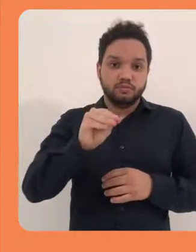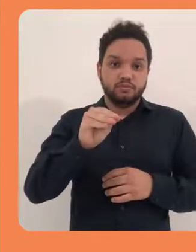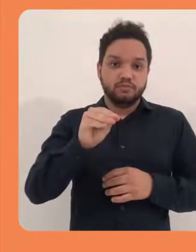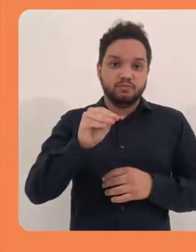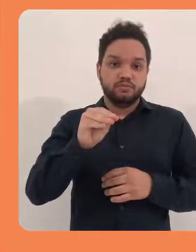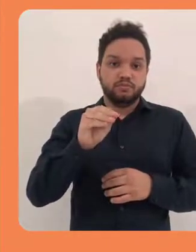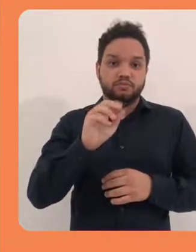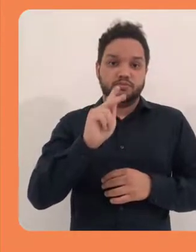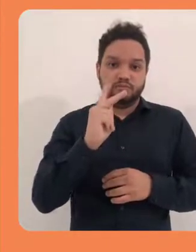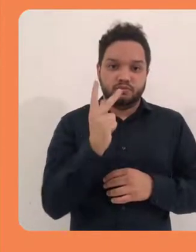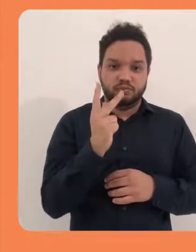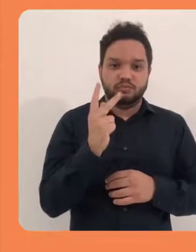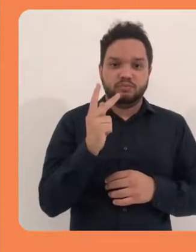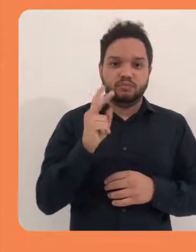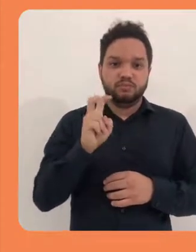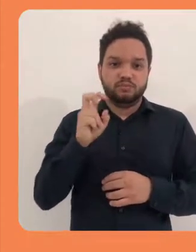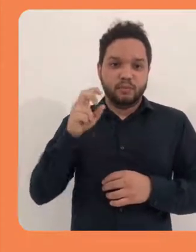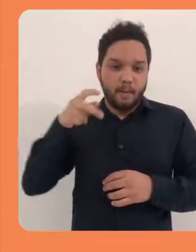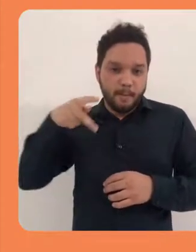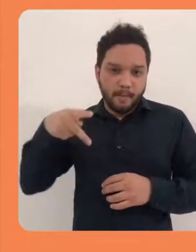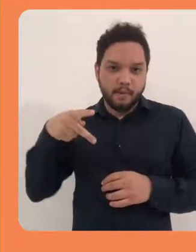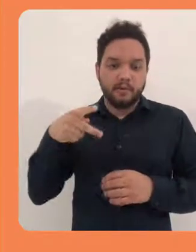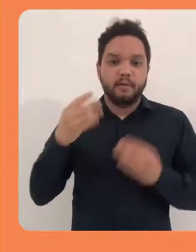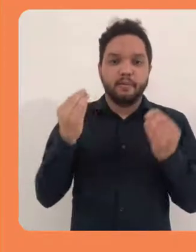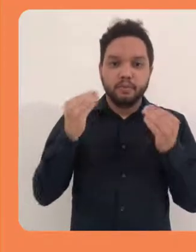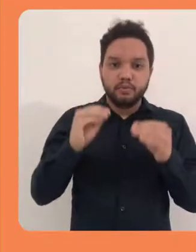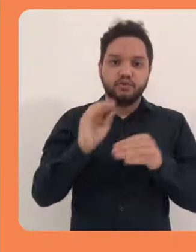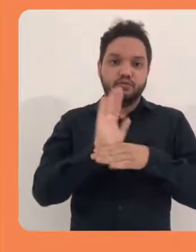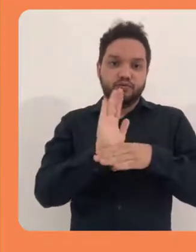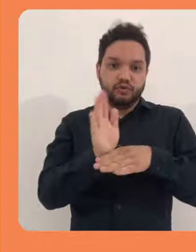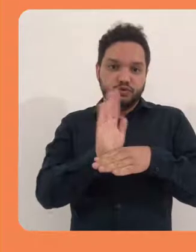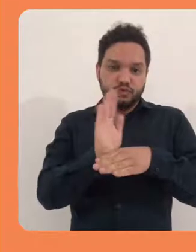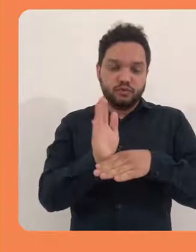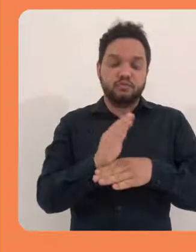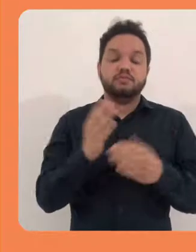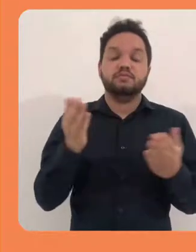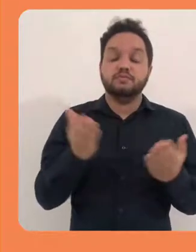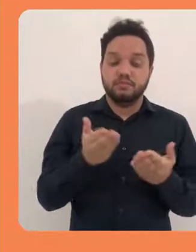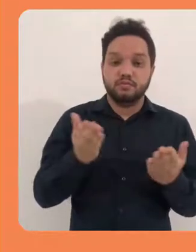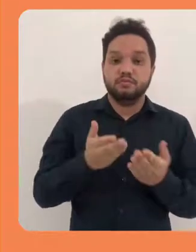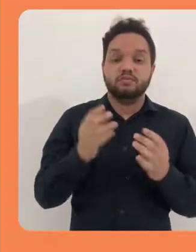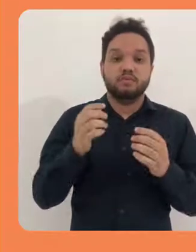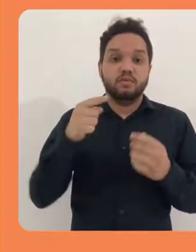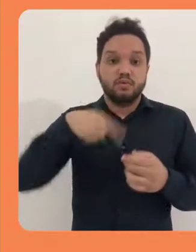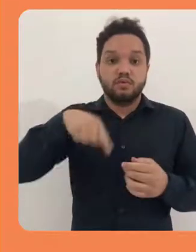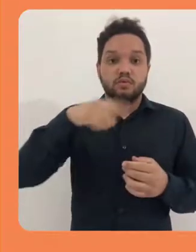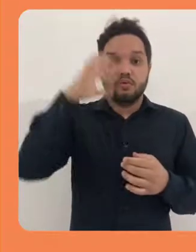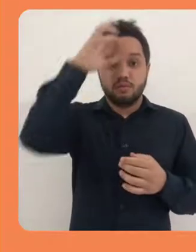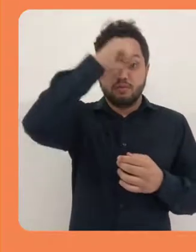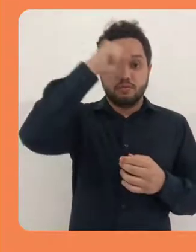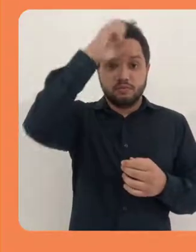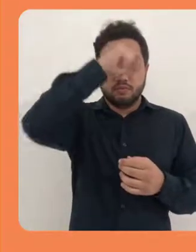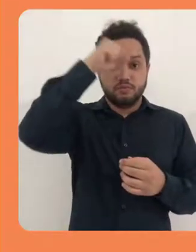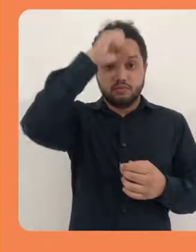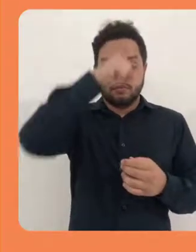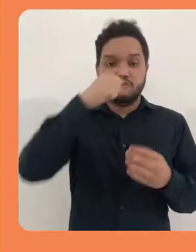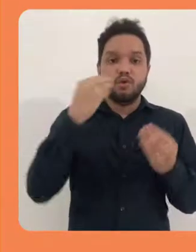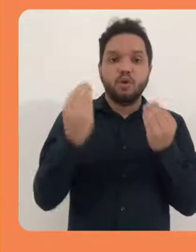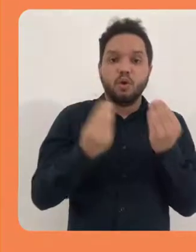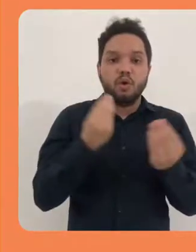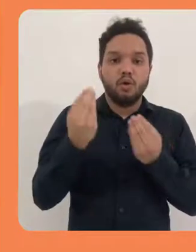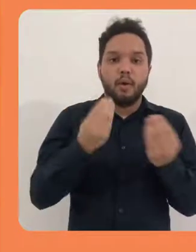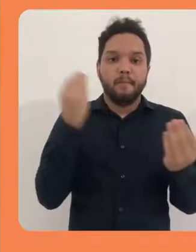Basicamente, nós escolhemos incluir um recurso H5P,